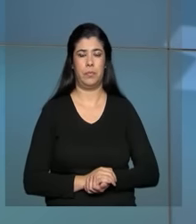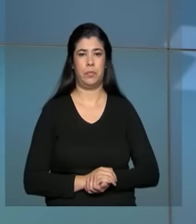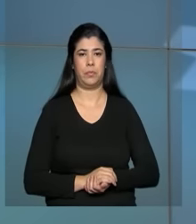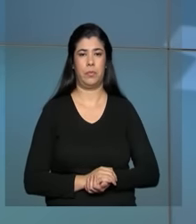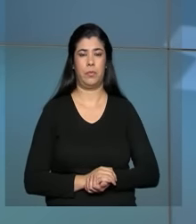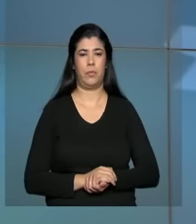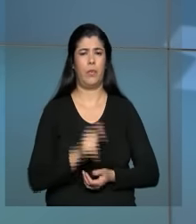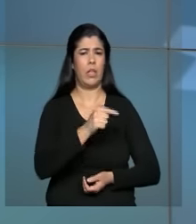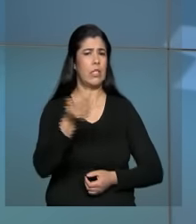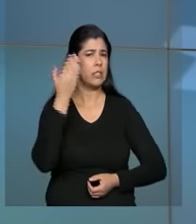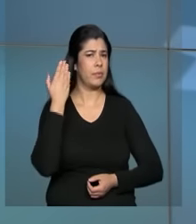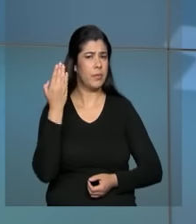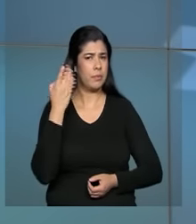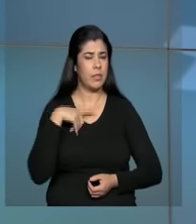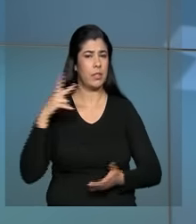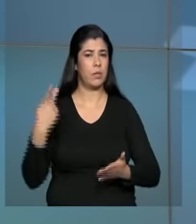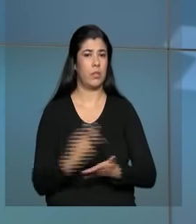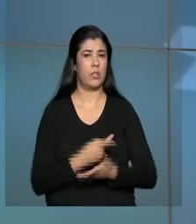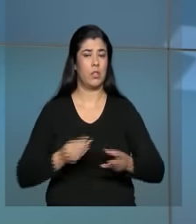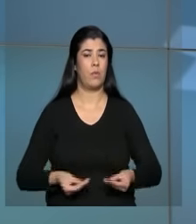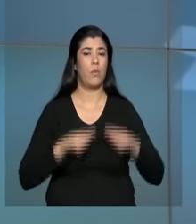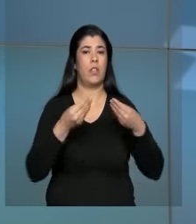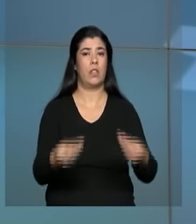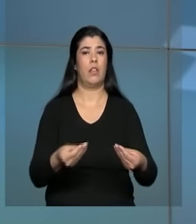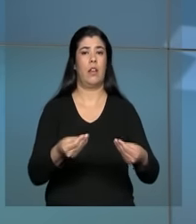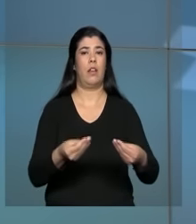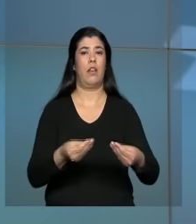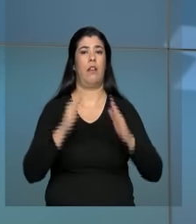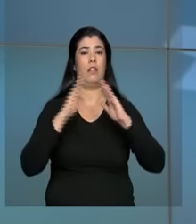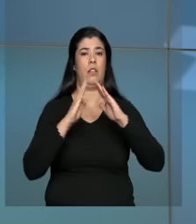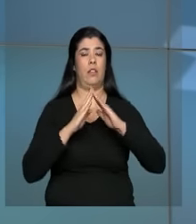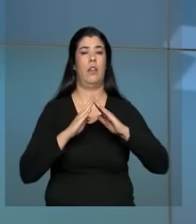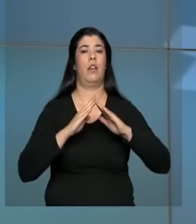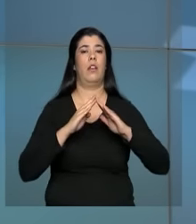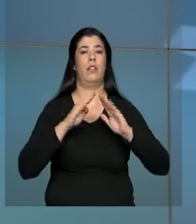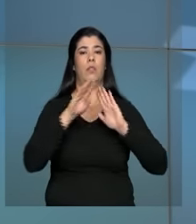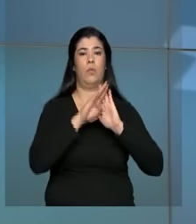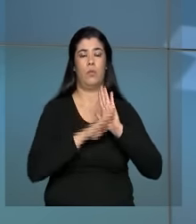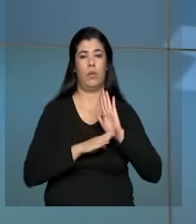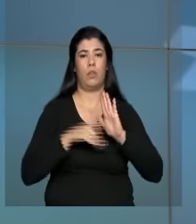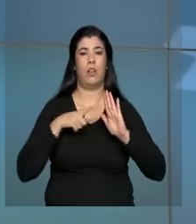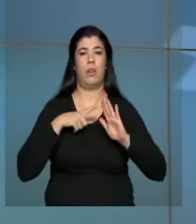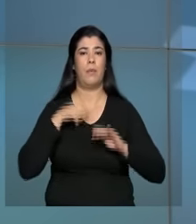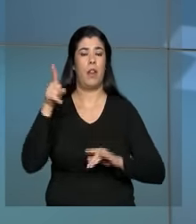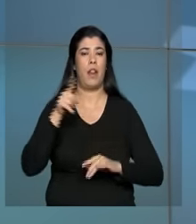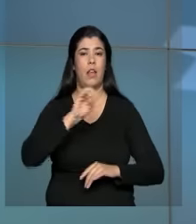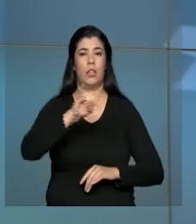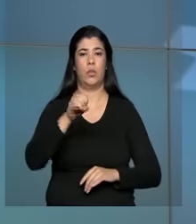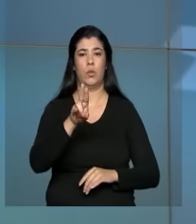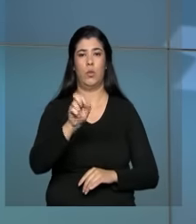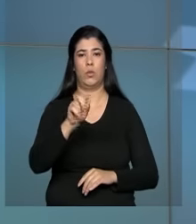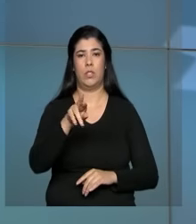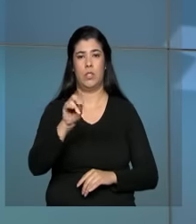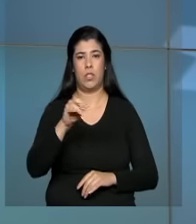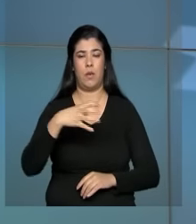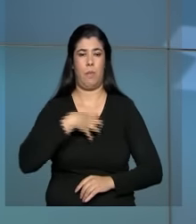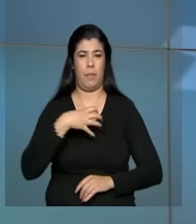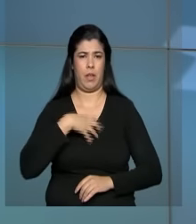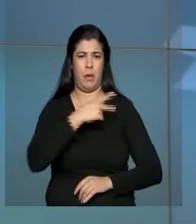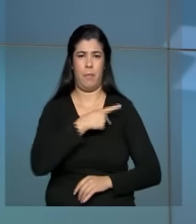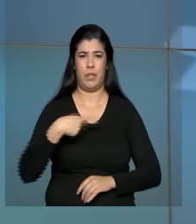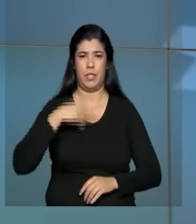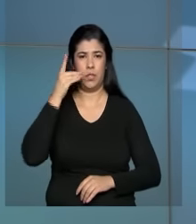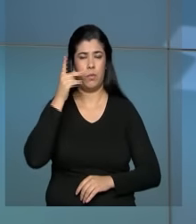Na semana passada, durante a entrega de moradias do programa Minha Casa Minha Vida em Juazeiro, na Bahia, a presidenta Dilma Rousseff